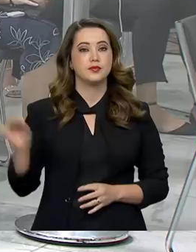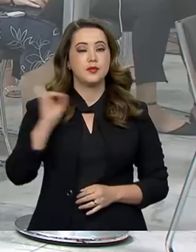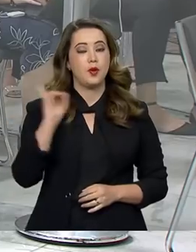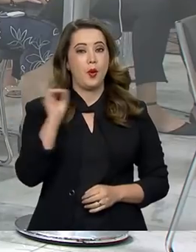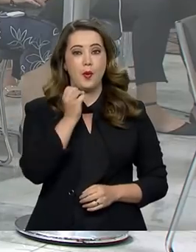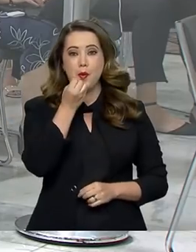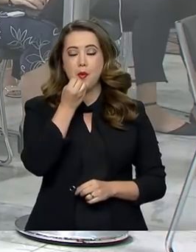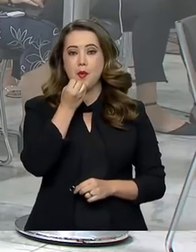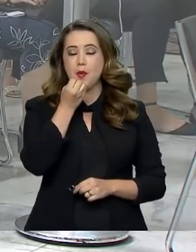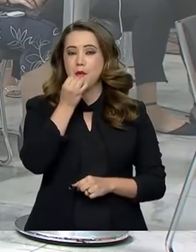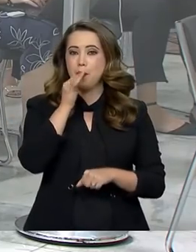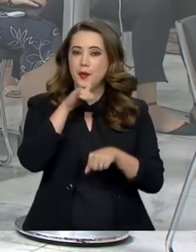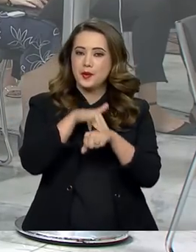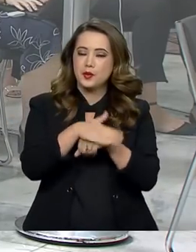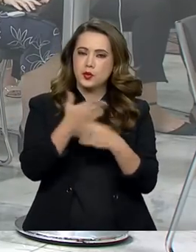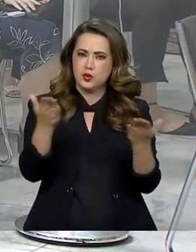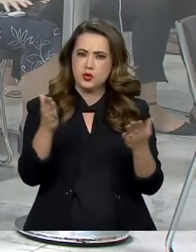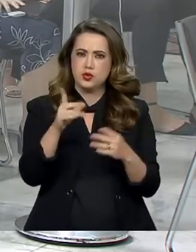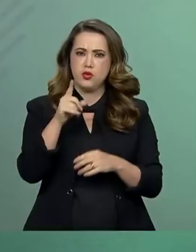está baixo?